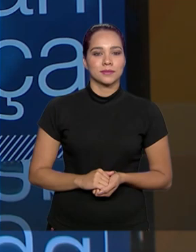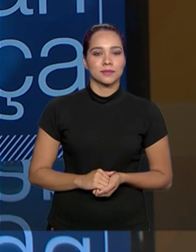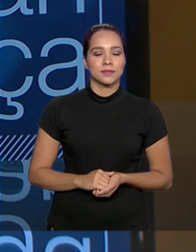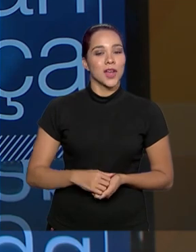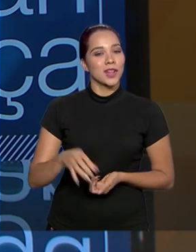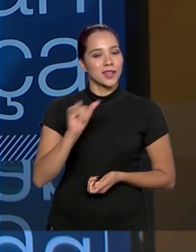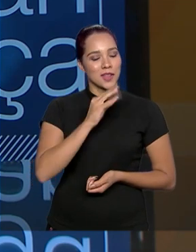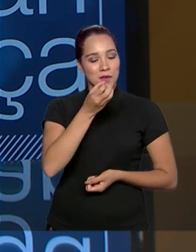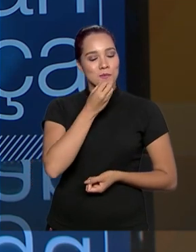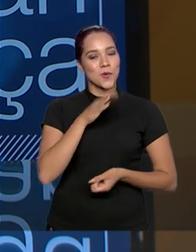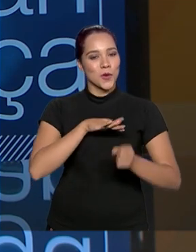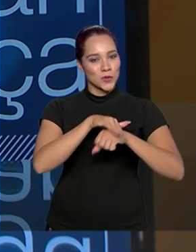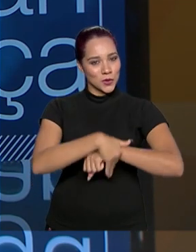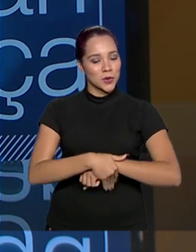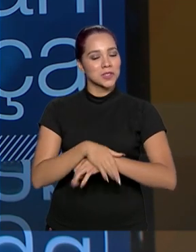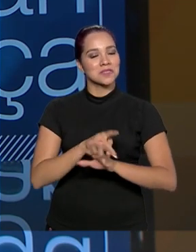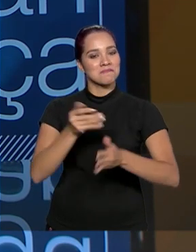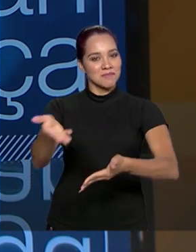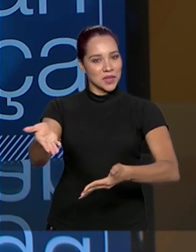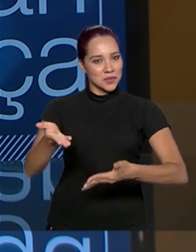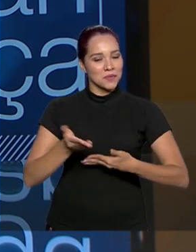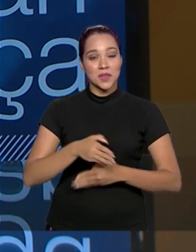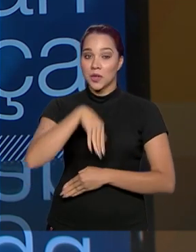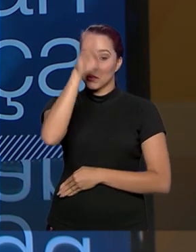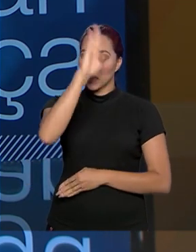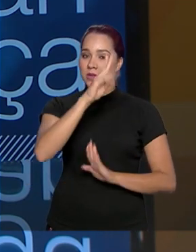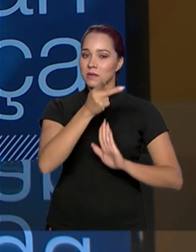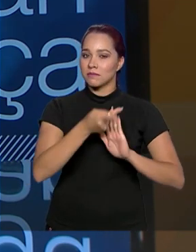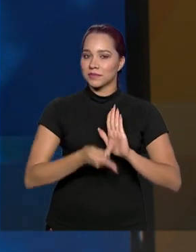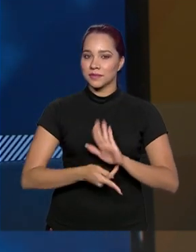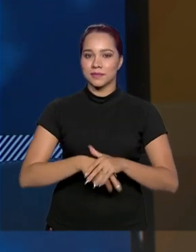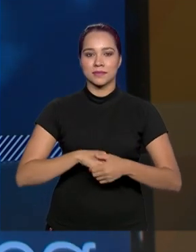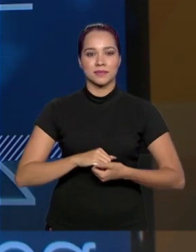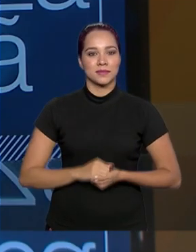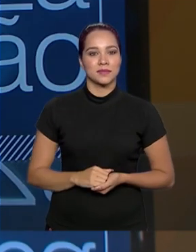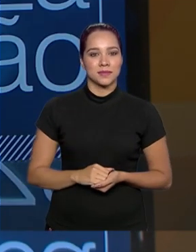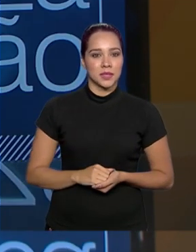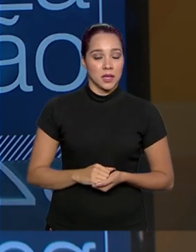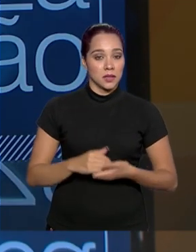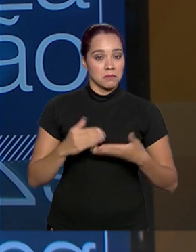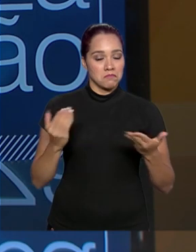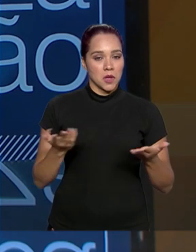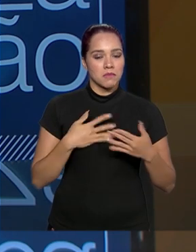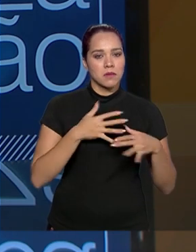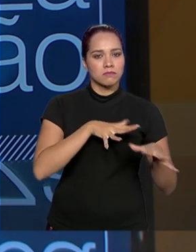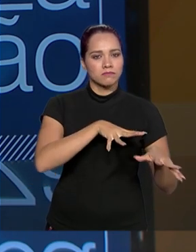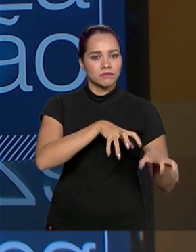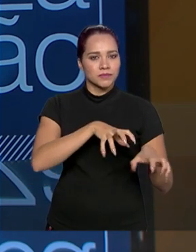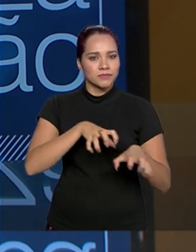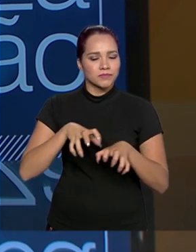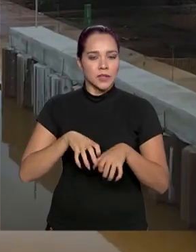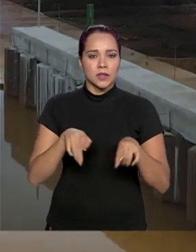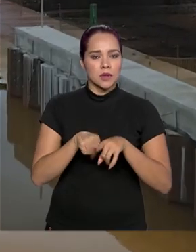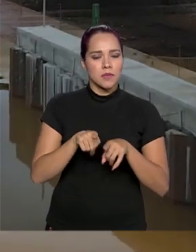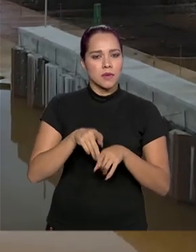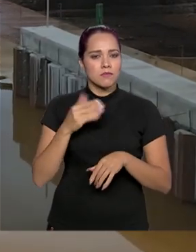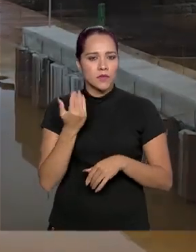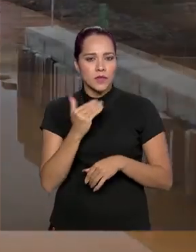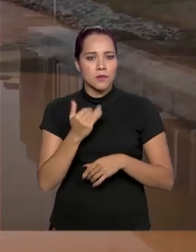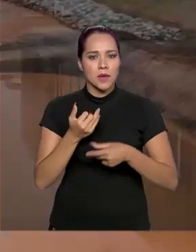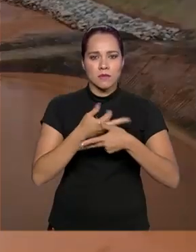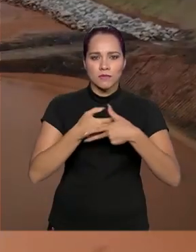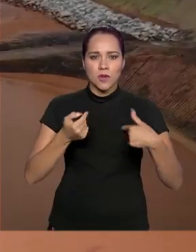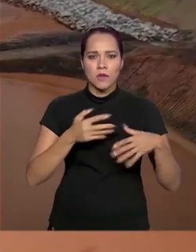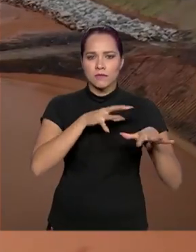Olá, boa noite, seja bem-vindo ao Brasil em Pauta. Para que a exploração e o aproveitamento dos recursos